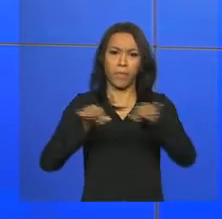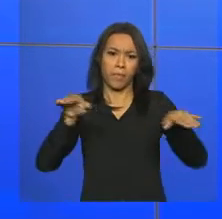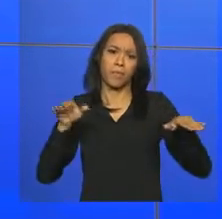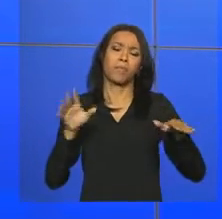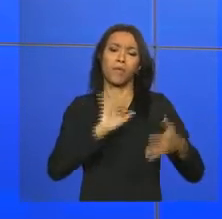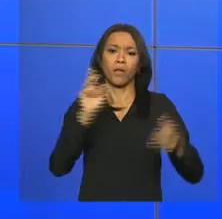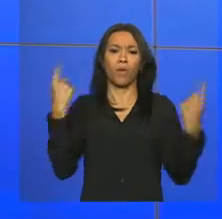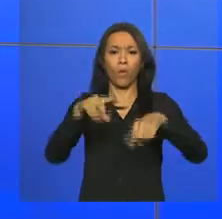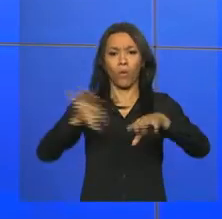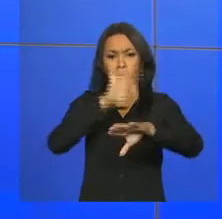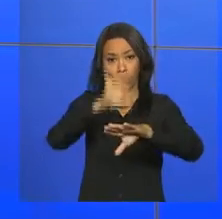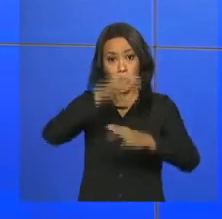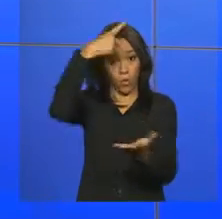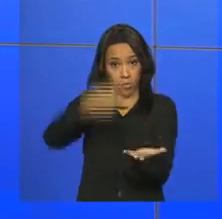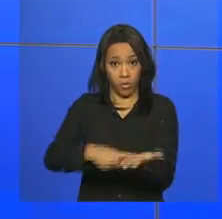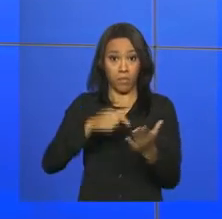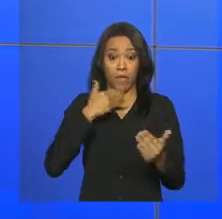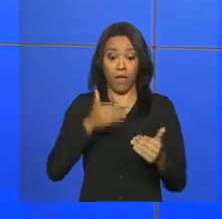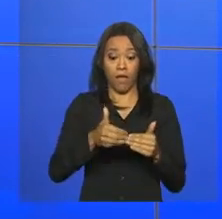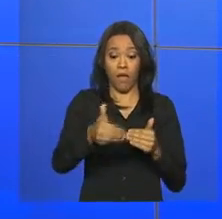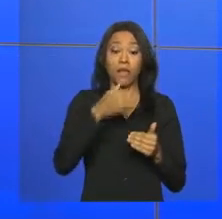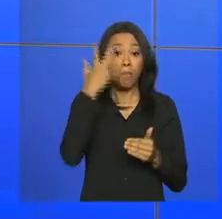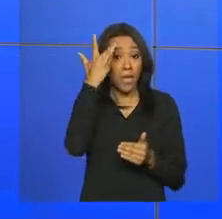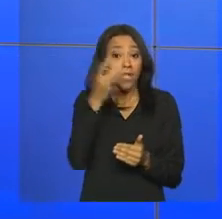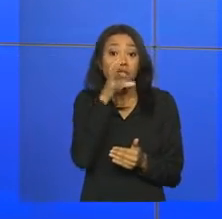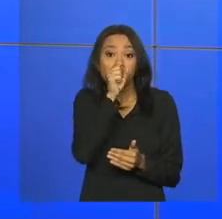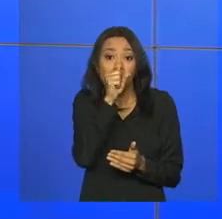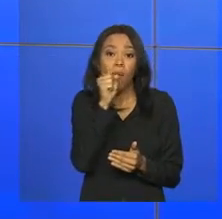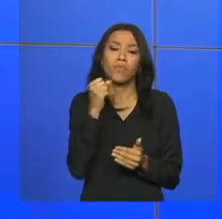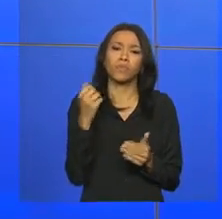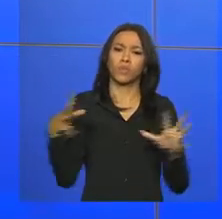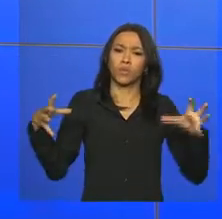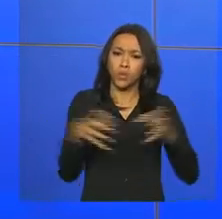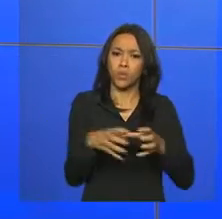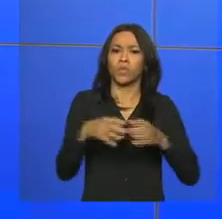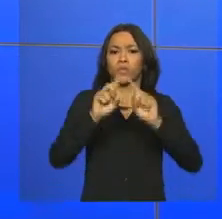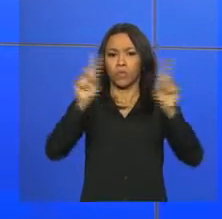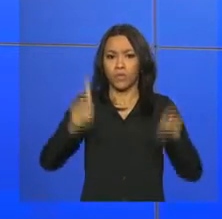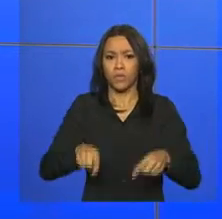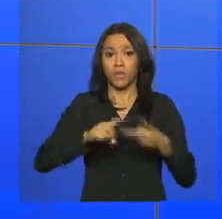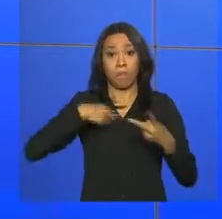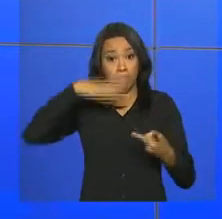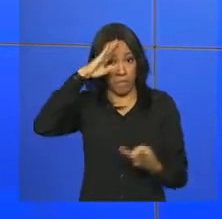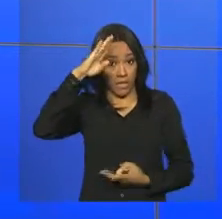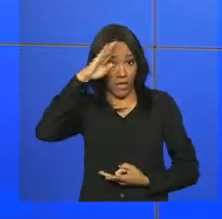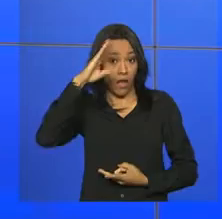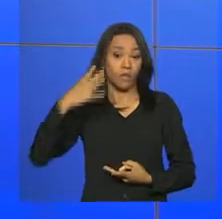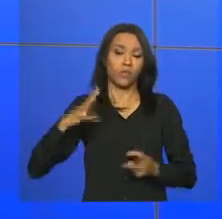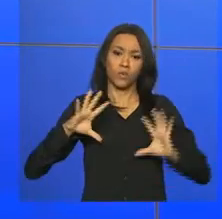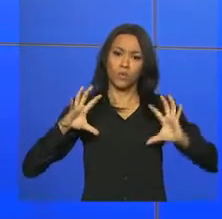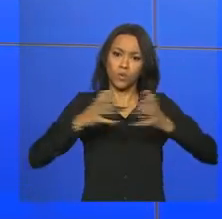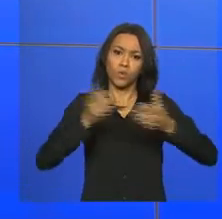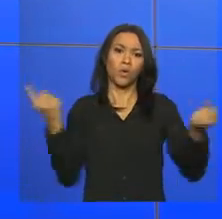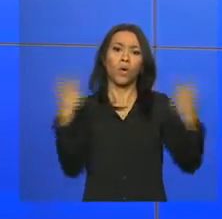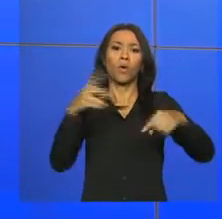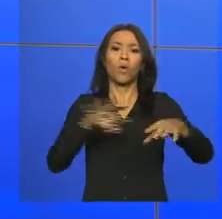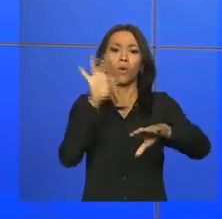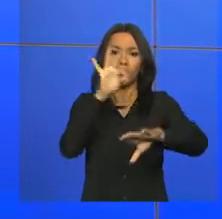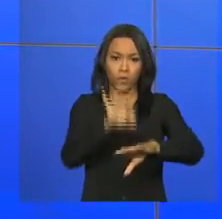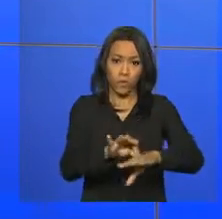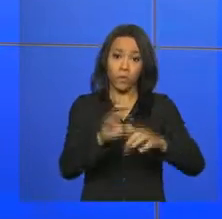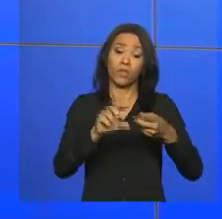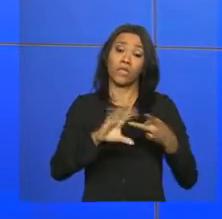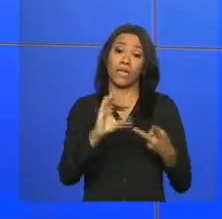aegypti, marcado para este sábado, que vai reunir a população, agentes públicos e militares no combate ao mosquito transmissor da